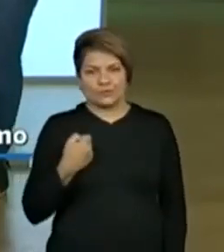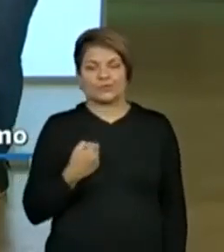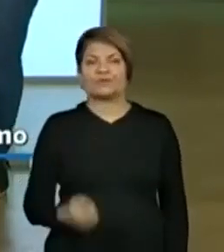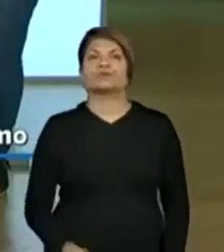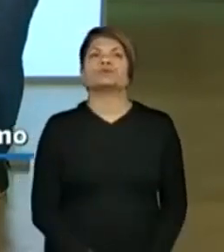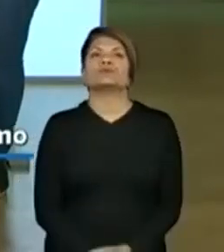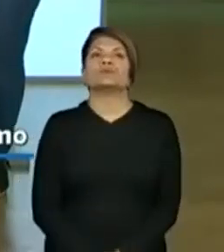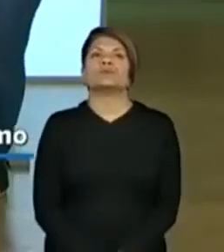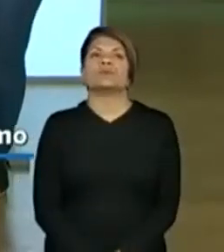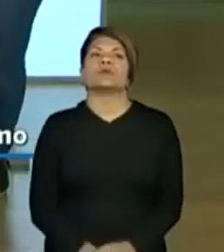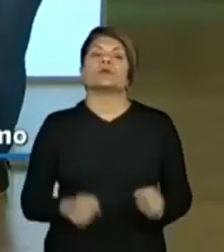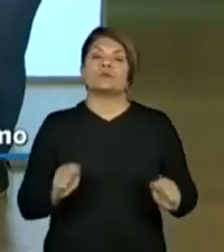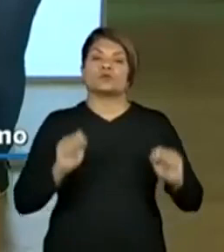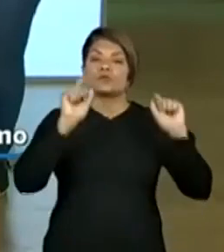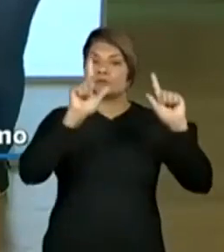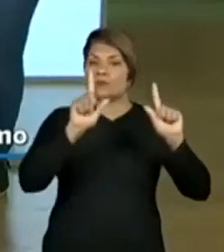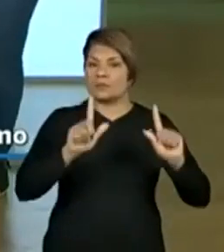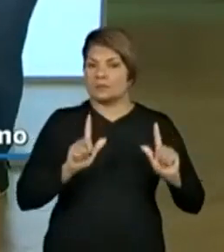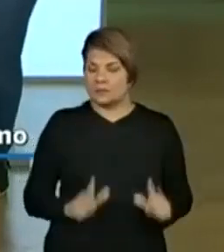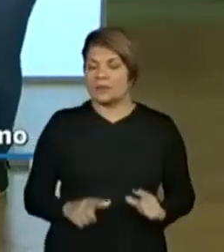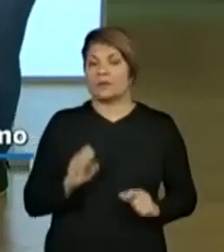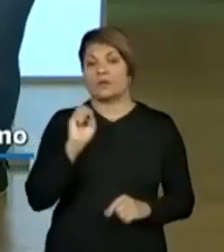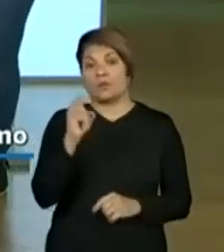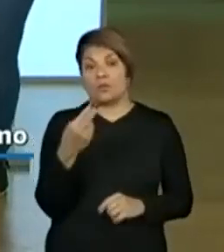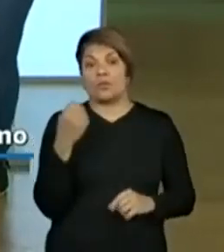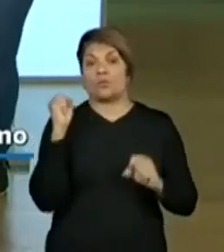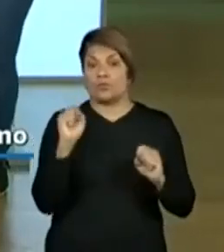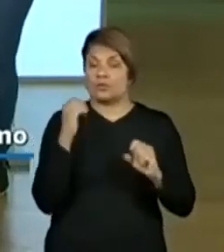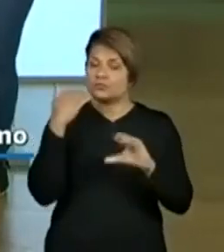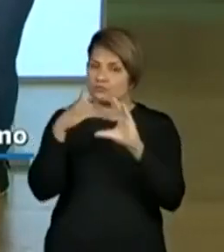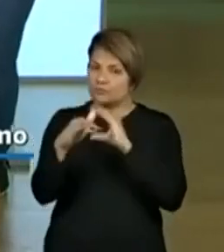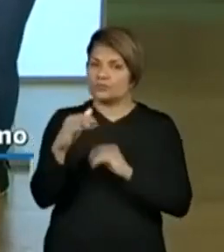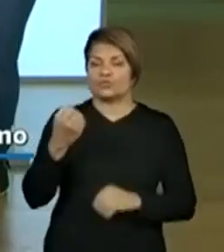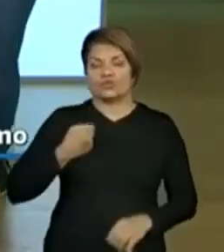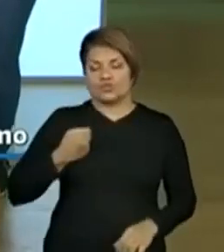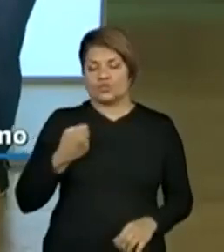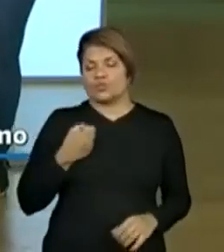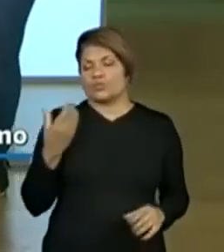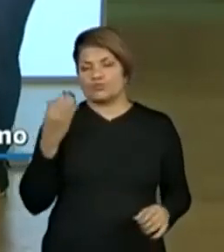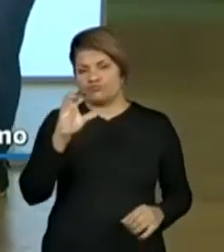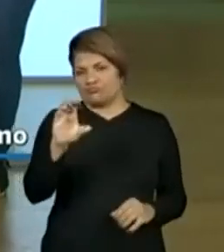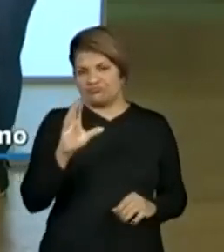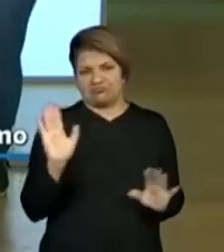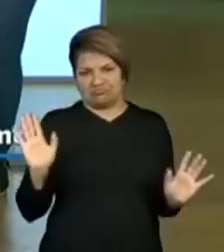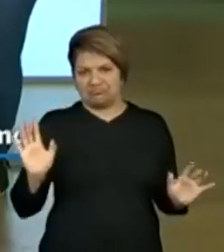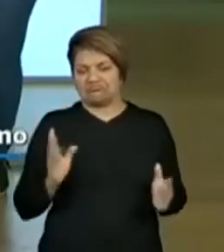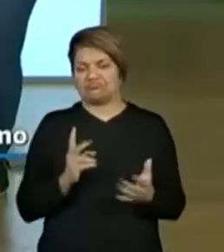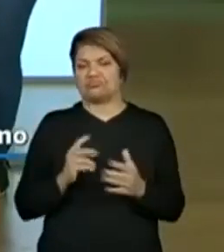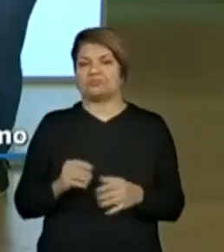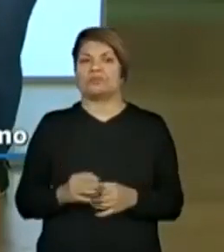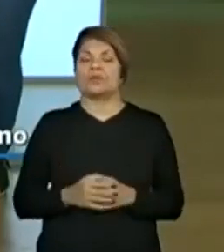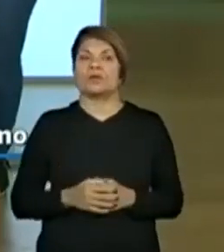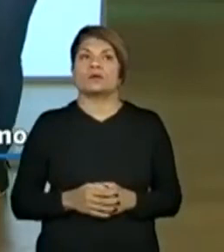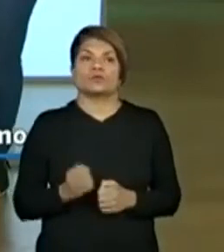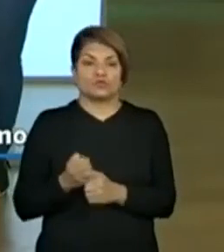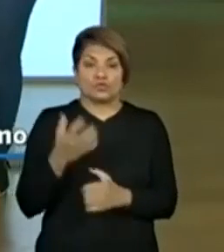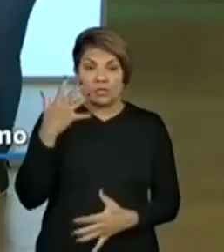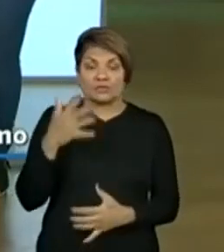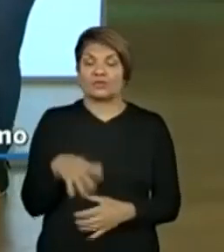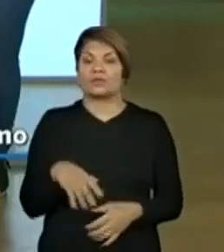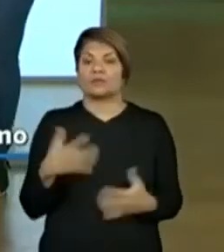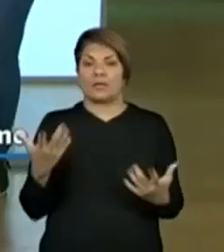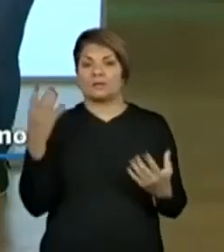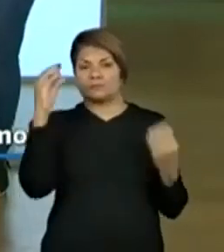vocês podem fazer cartelas ou a professora pode mandar um número no chat e o algarismo e vocês têm que colocar.